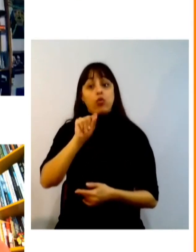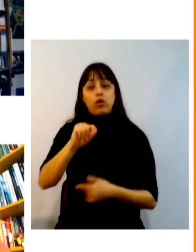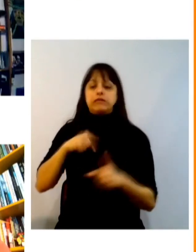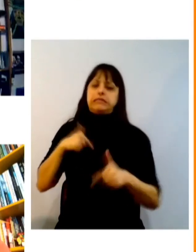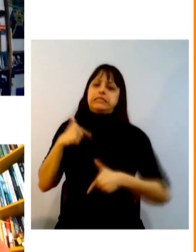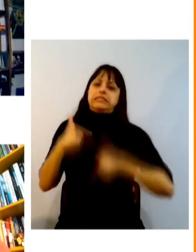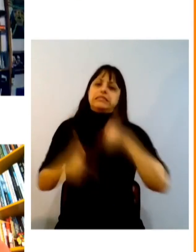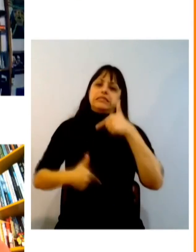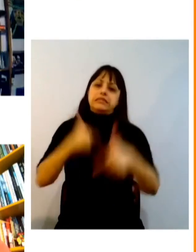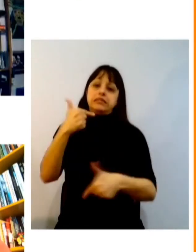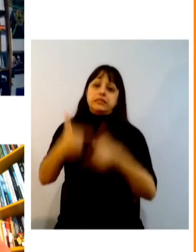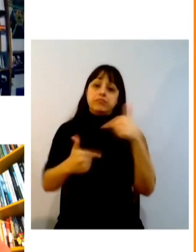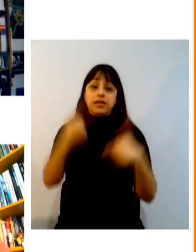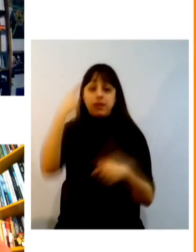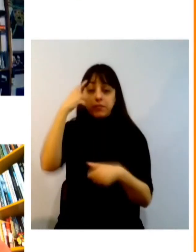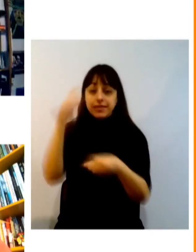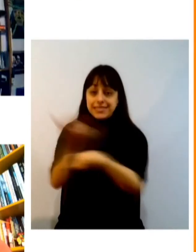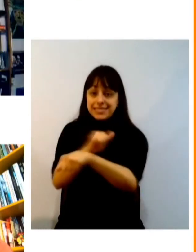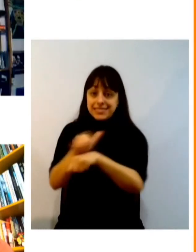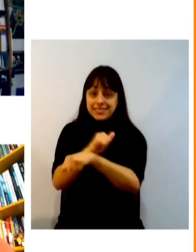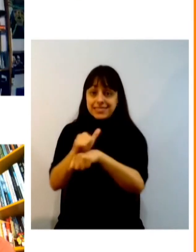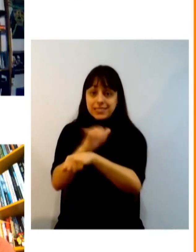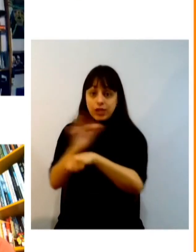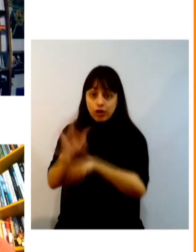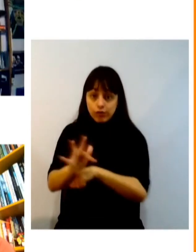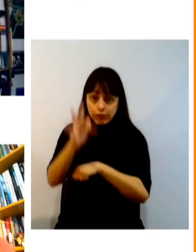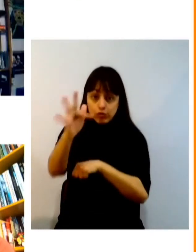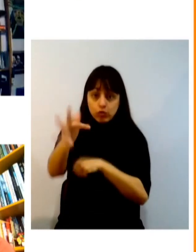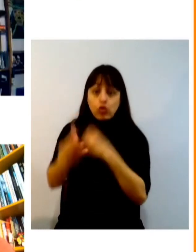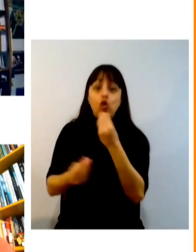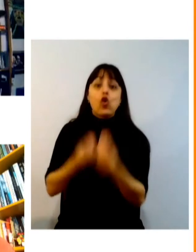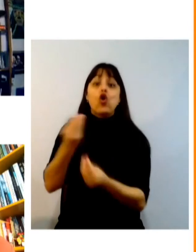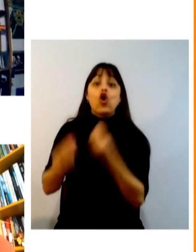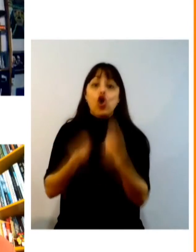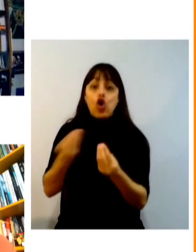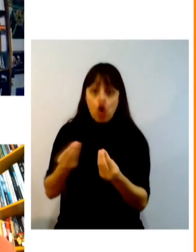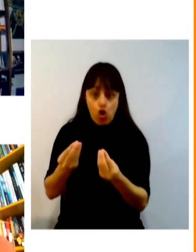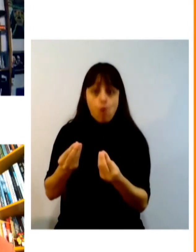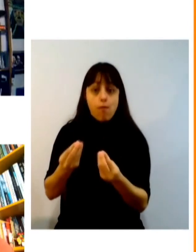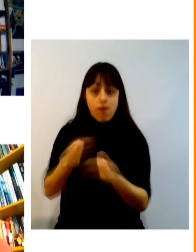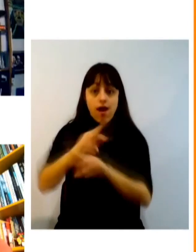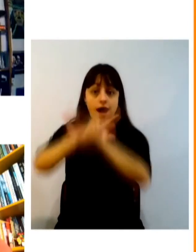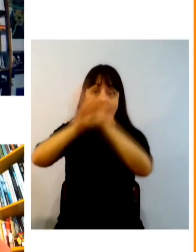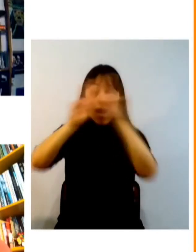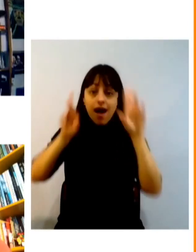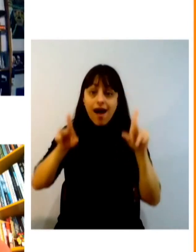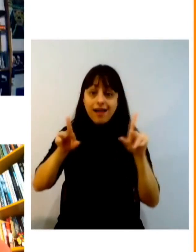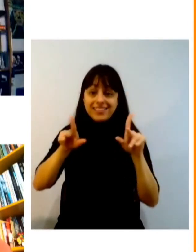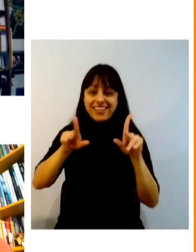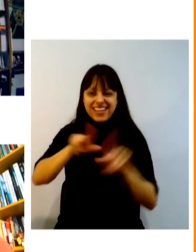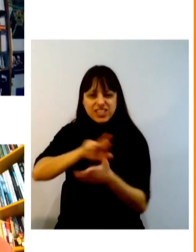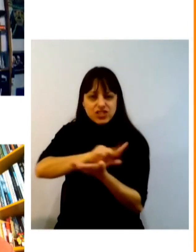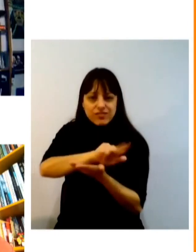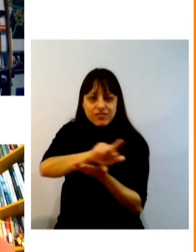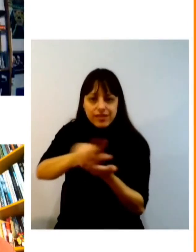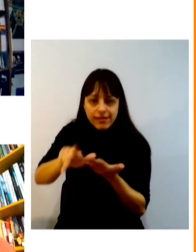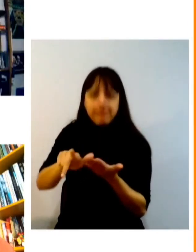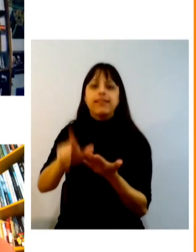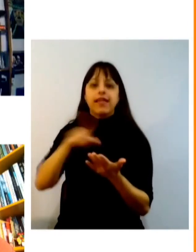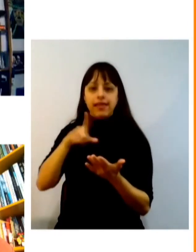por isso a tarefa é grande para ter um olhar estratégico para ver como as elites atuam